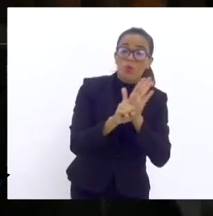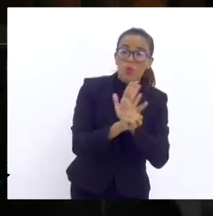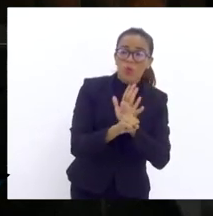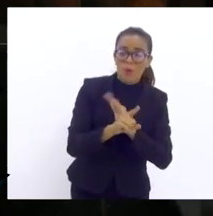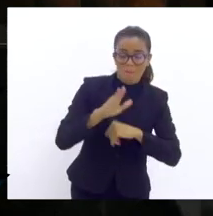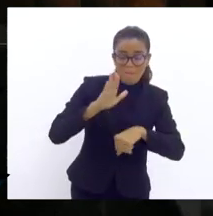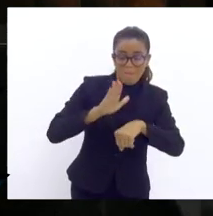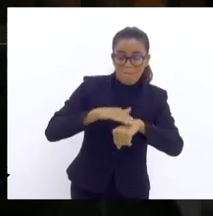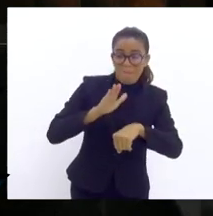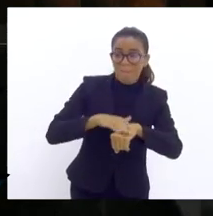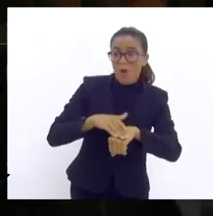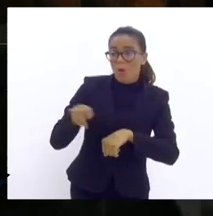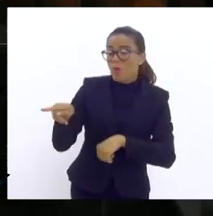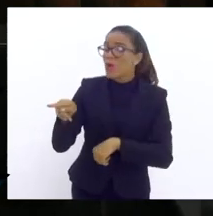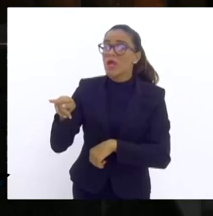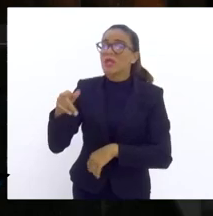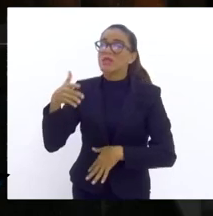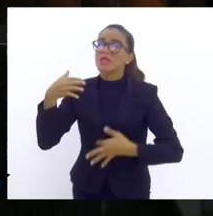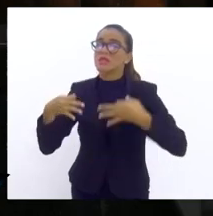próprio Tribunal de Contas.